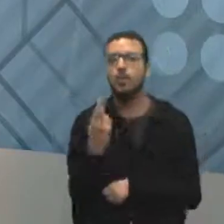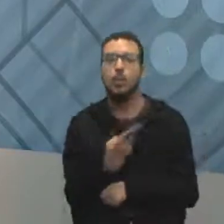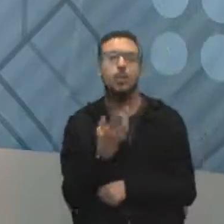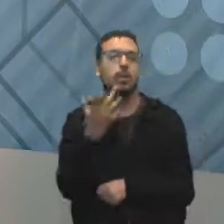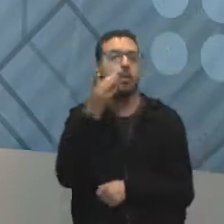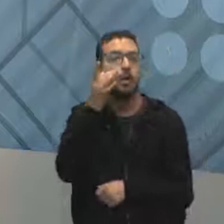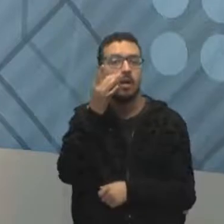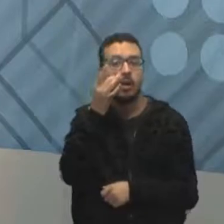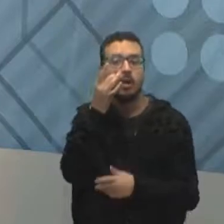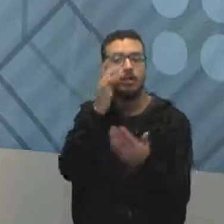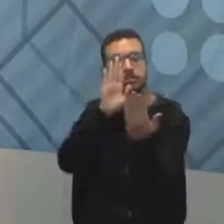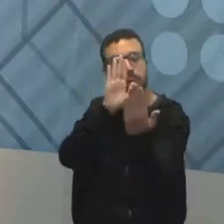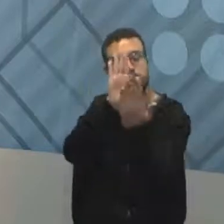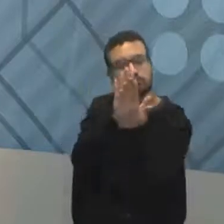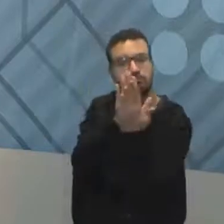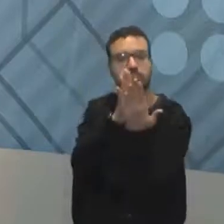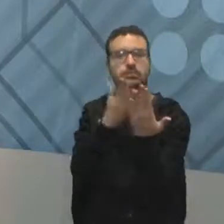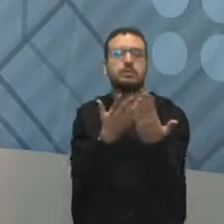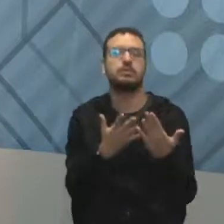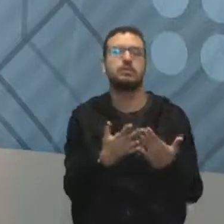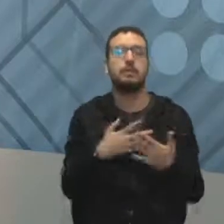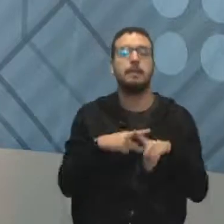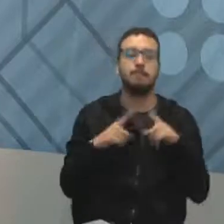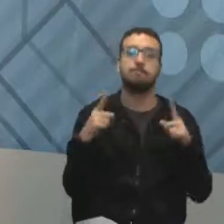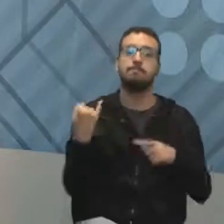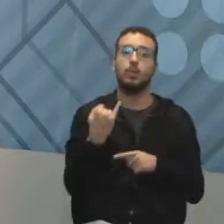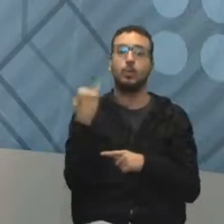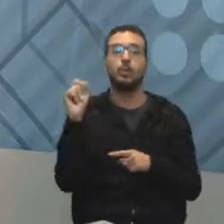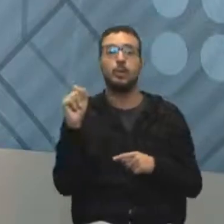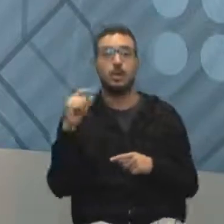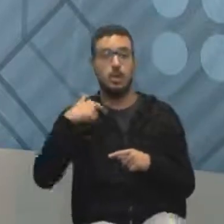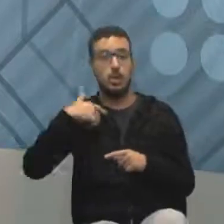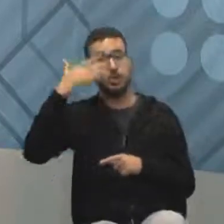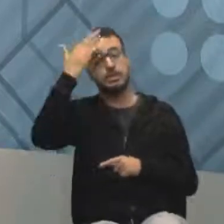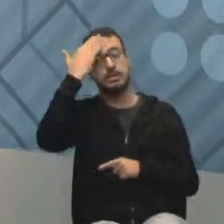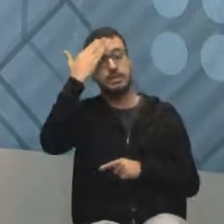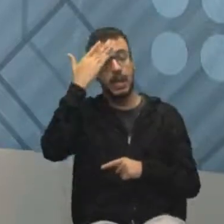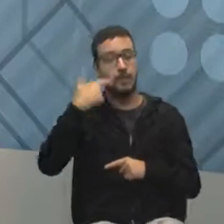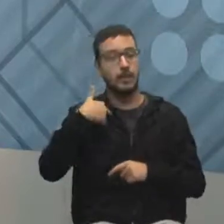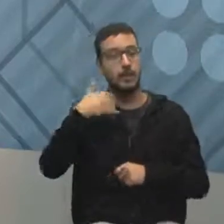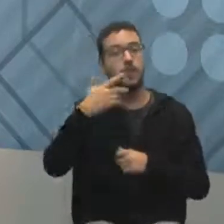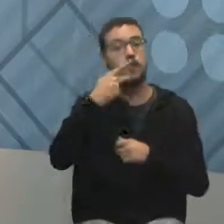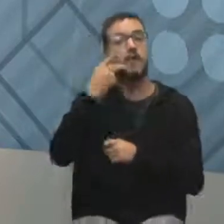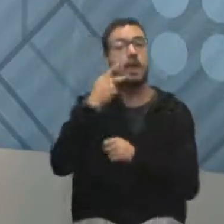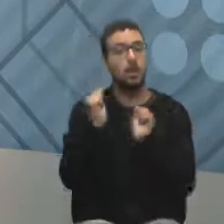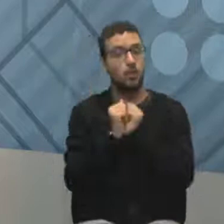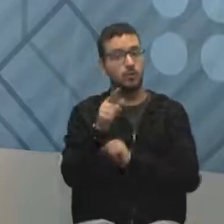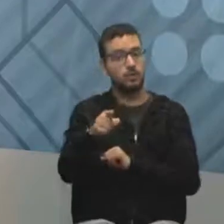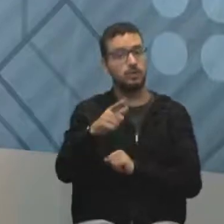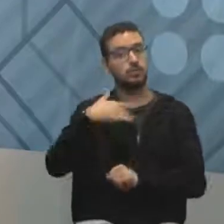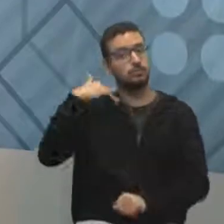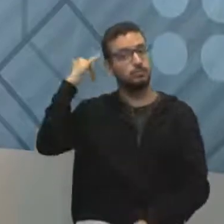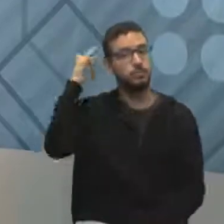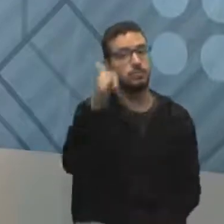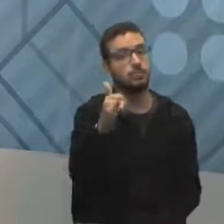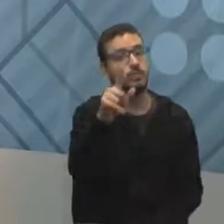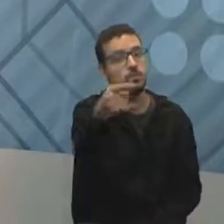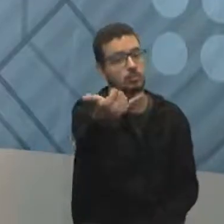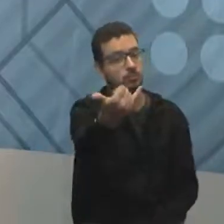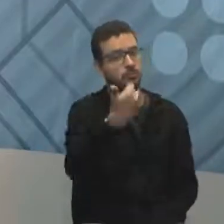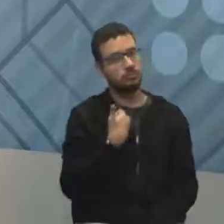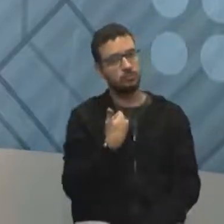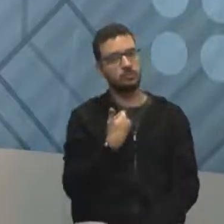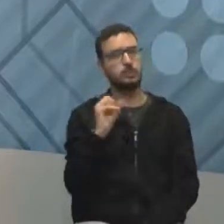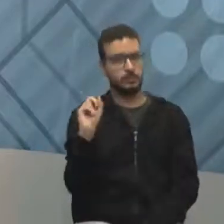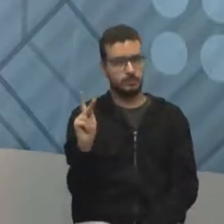-tete. Como vai ser? O importante é que eu saiba que estou falando com você e que você está me ouvindo, que você me